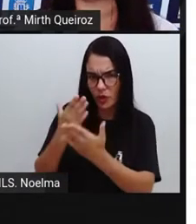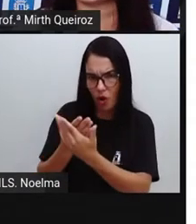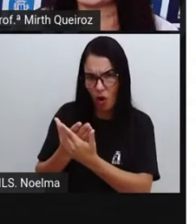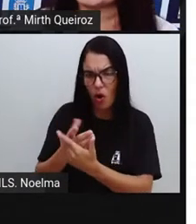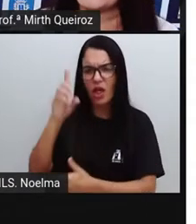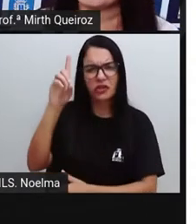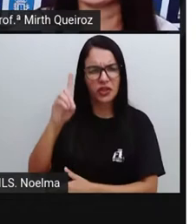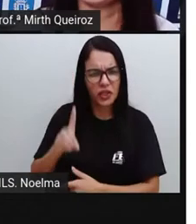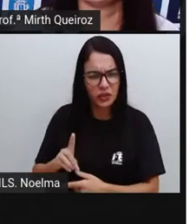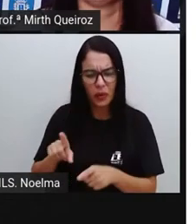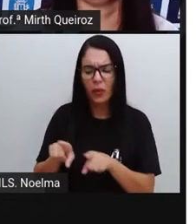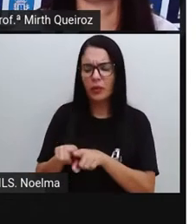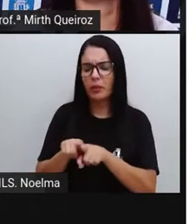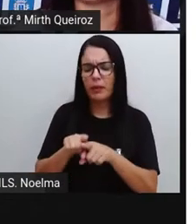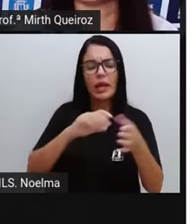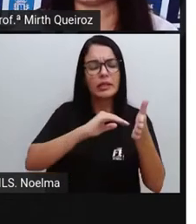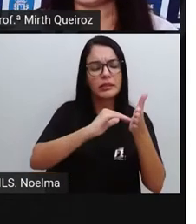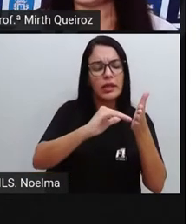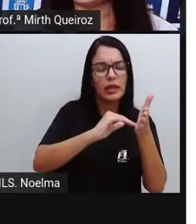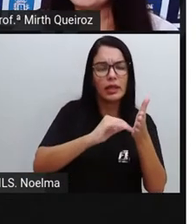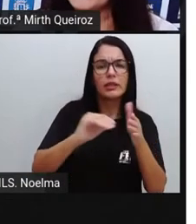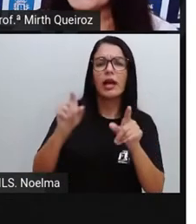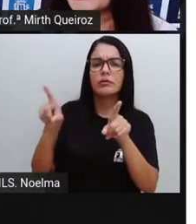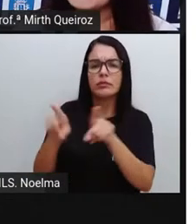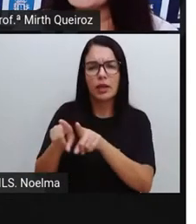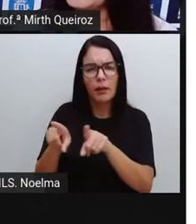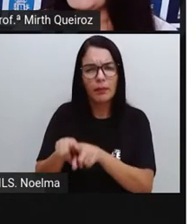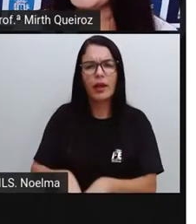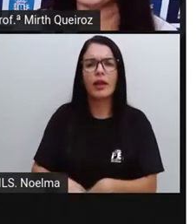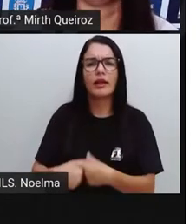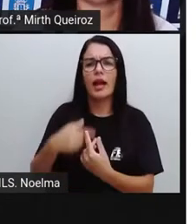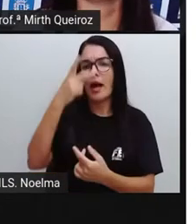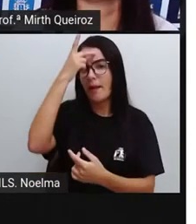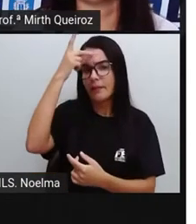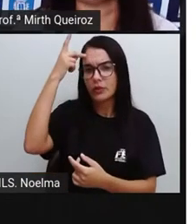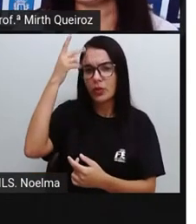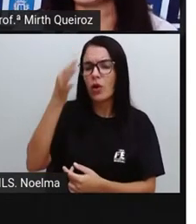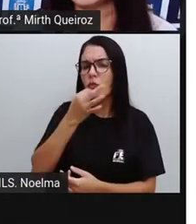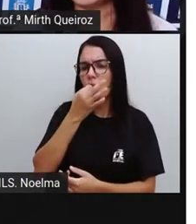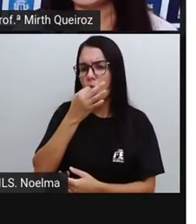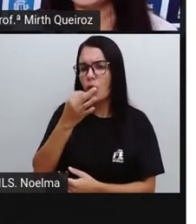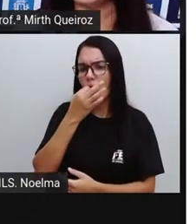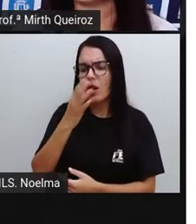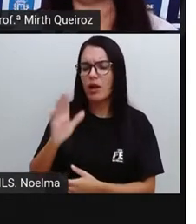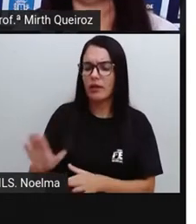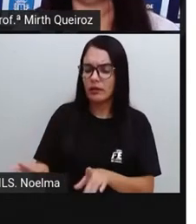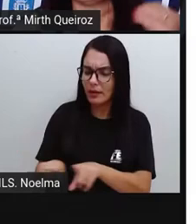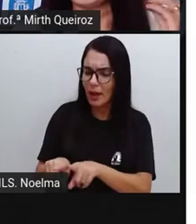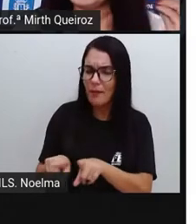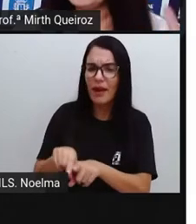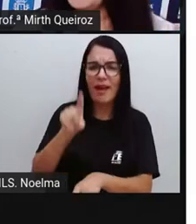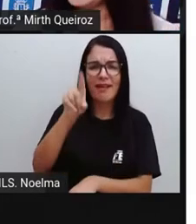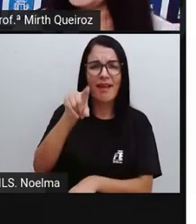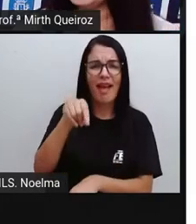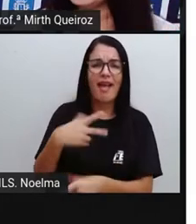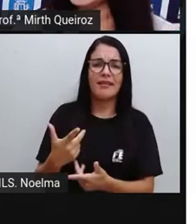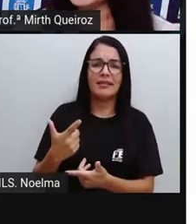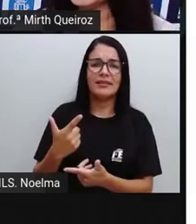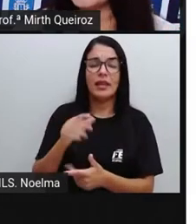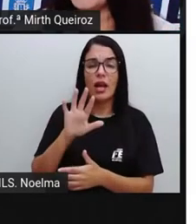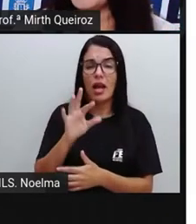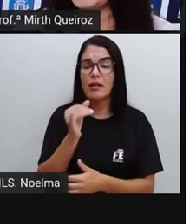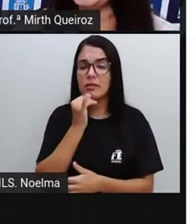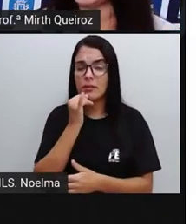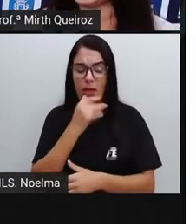público O secretário é um funcionário público O porteiro, vigia é também um funcionário público O postinho que